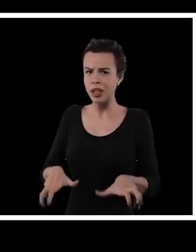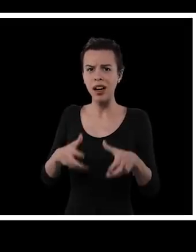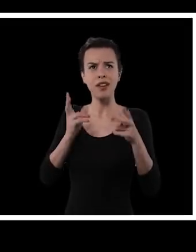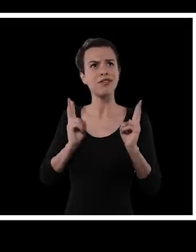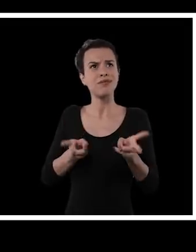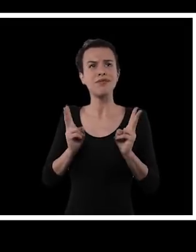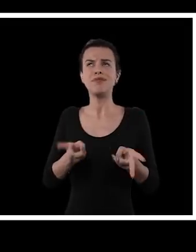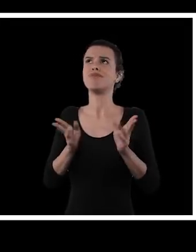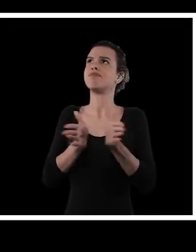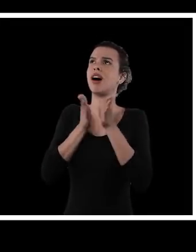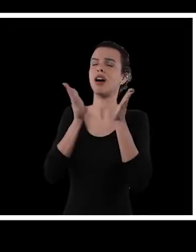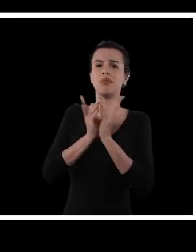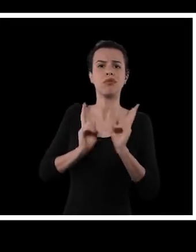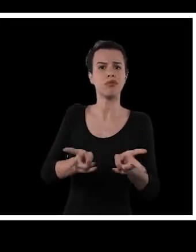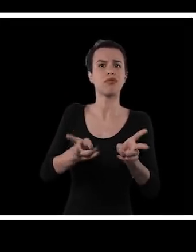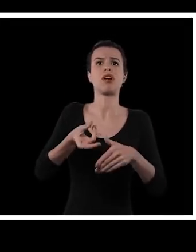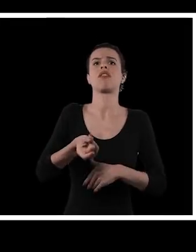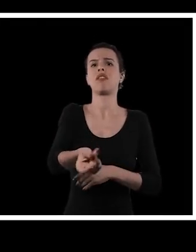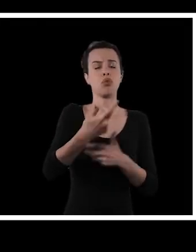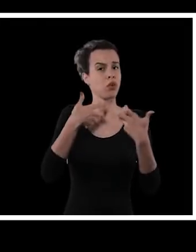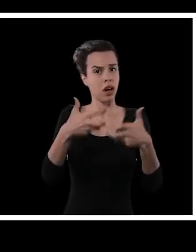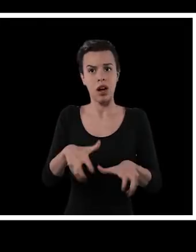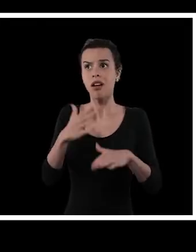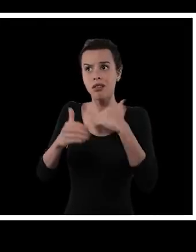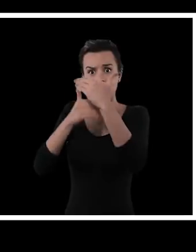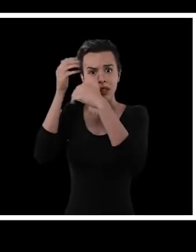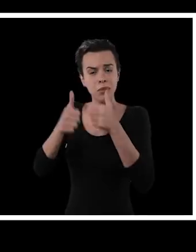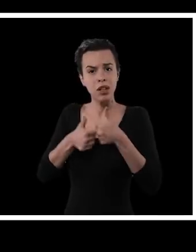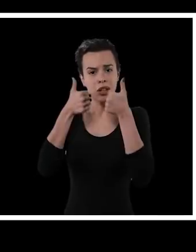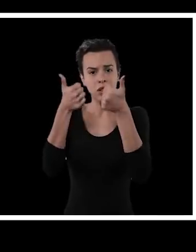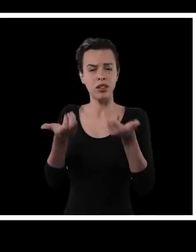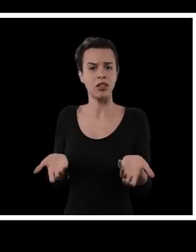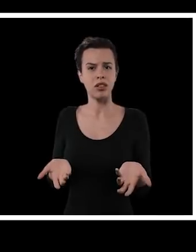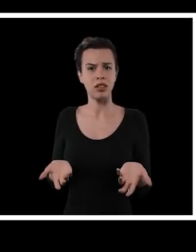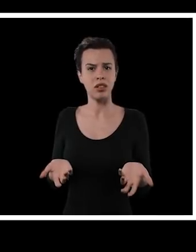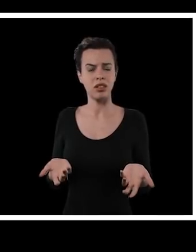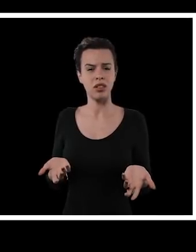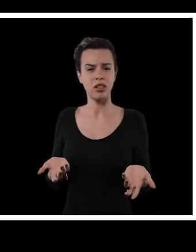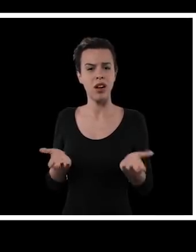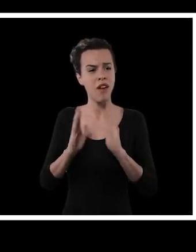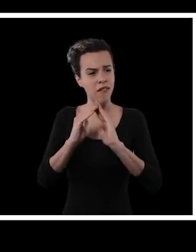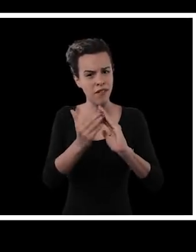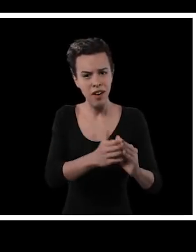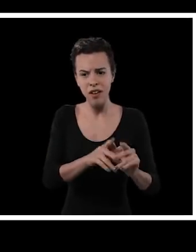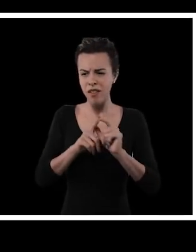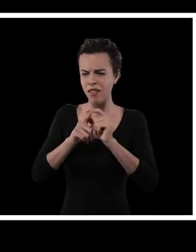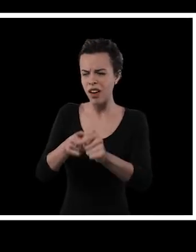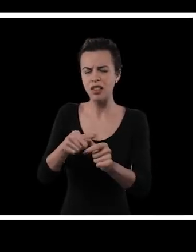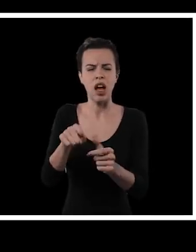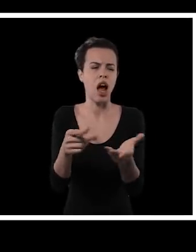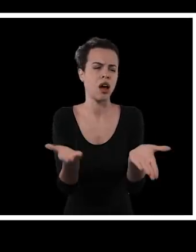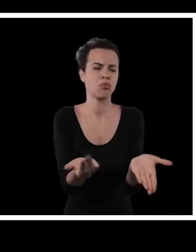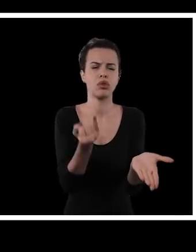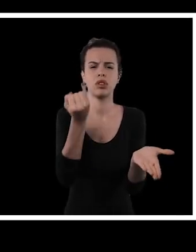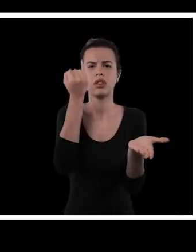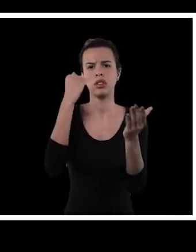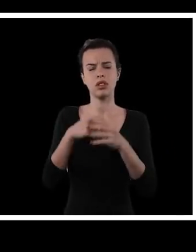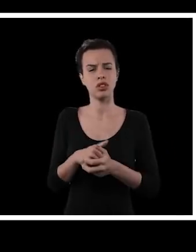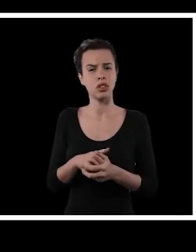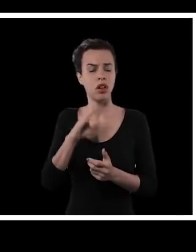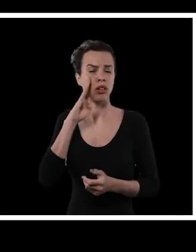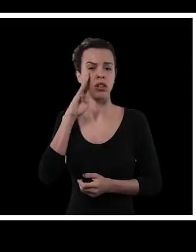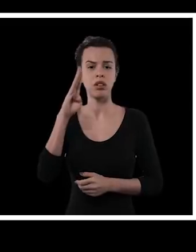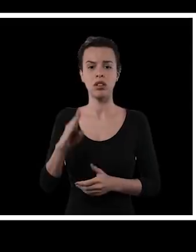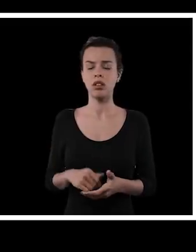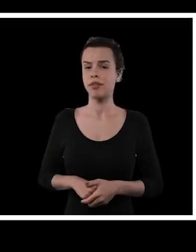viver embaixo da precariedade daquele território. Não é essencializar favelado, favelado essencial, o